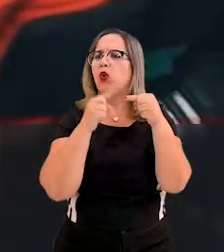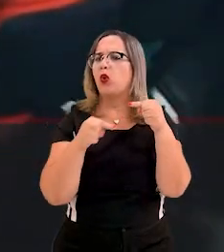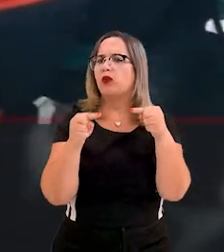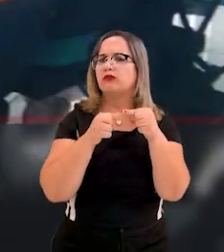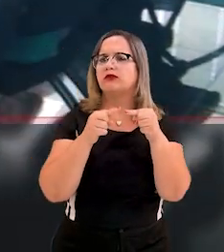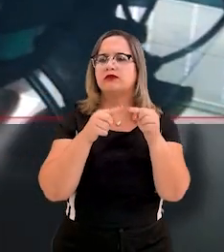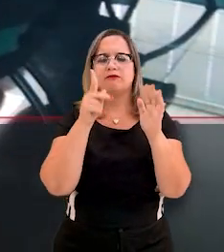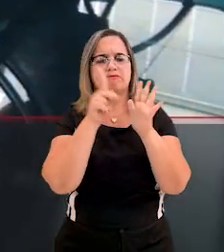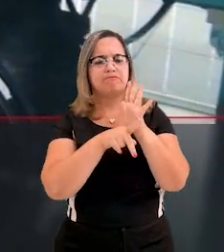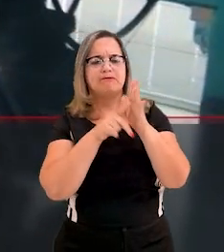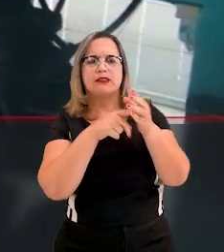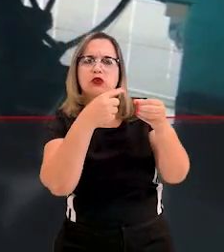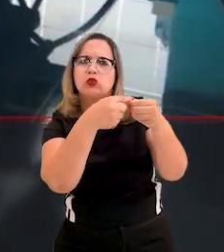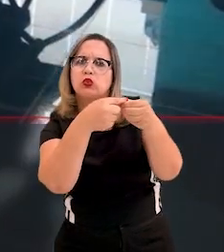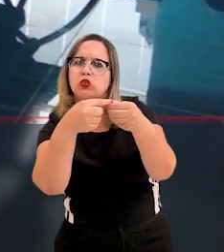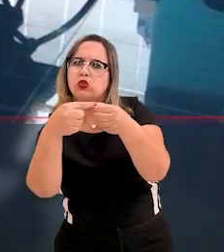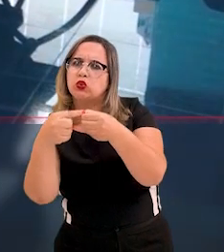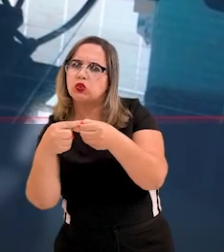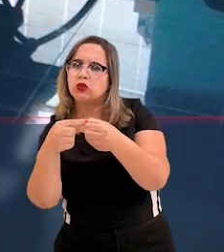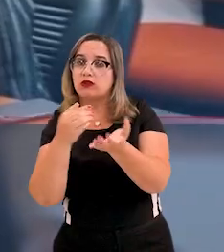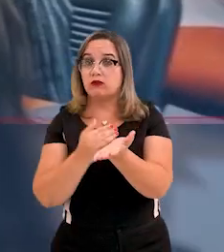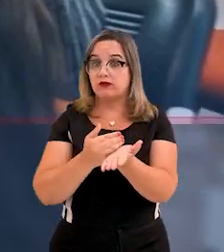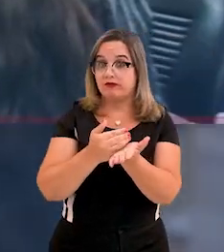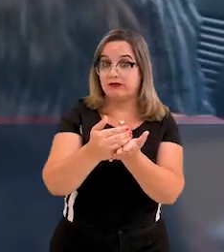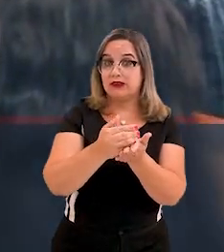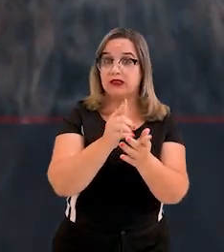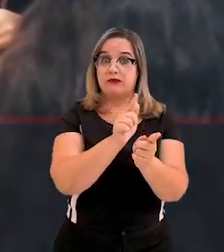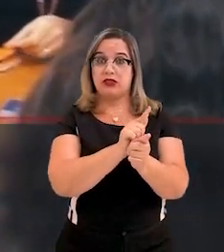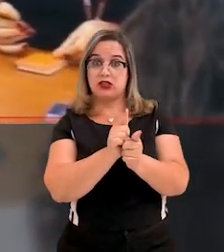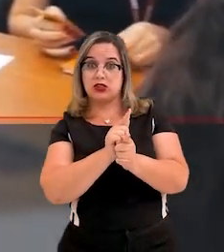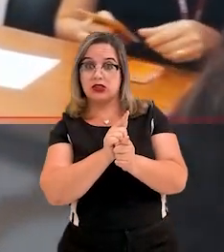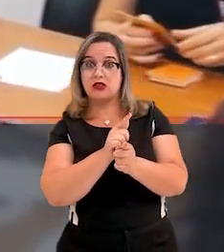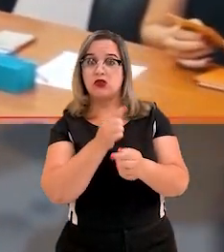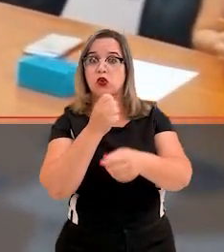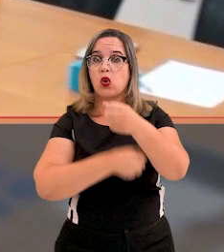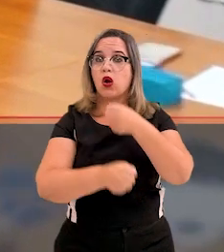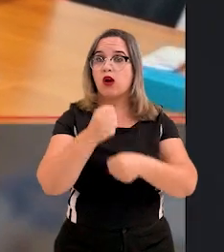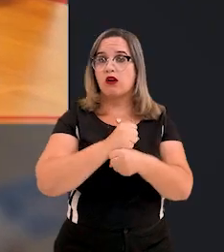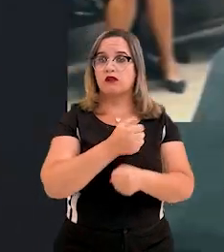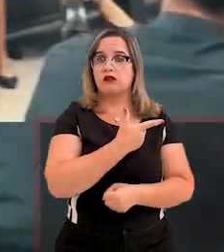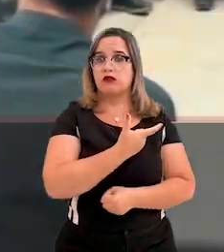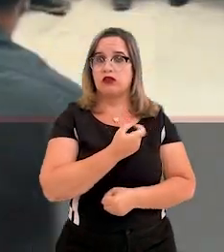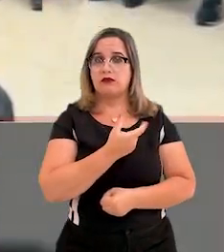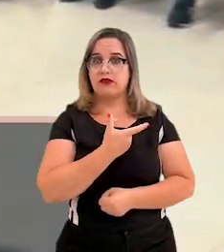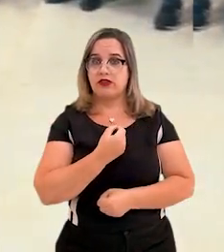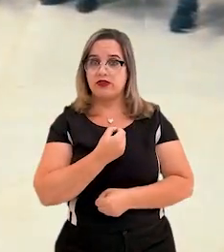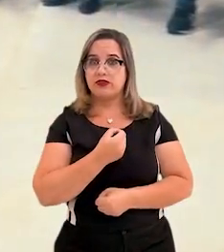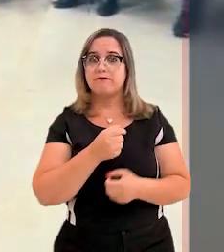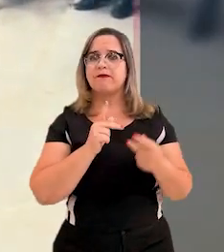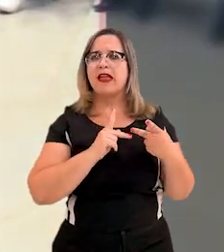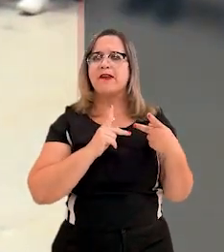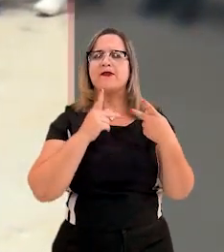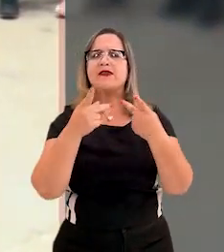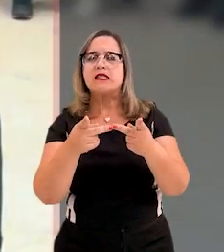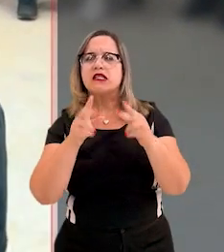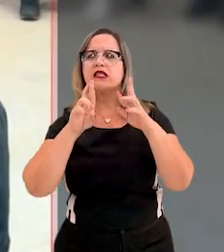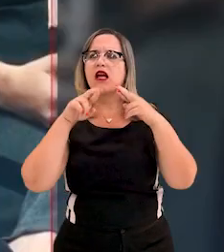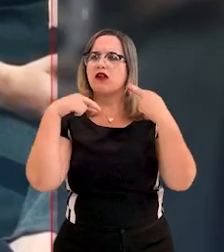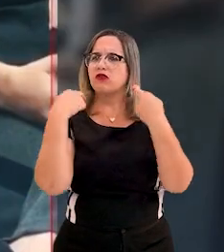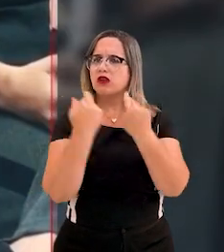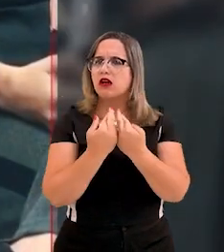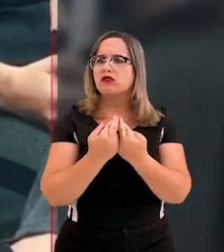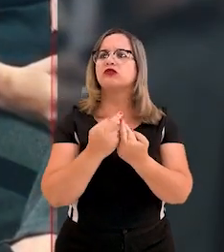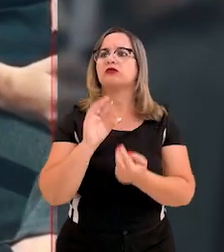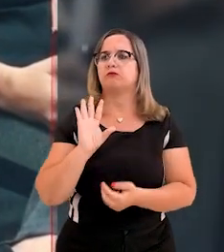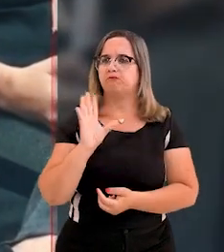do projeto de interiorização, iniciado pela gestão em 2020. Visitas e reuniões